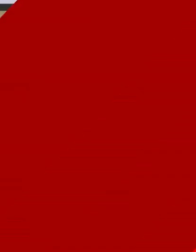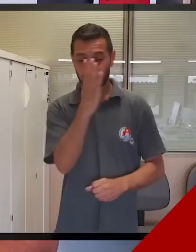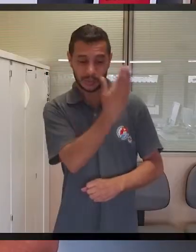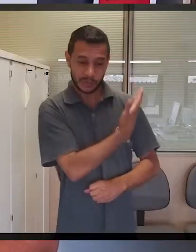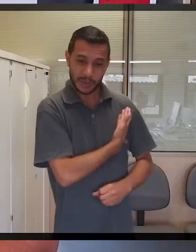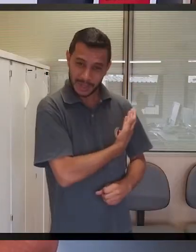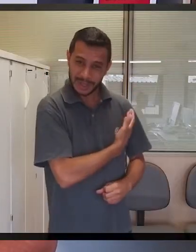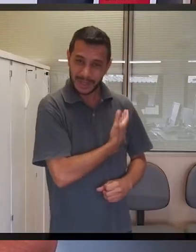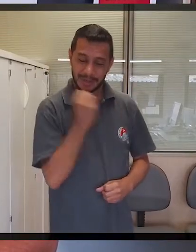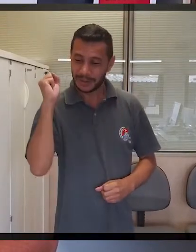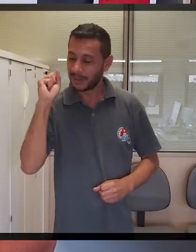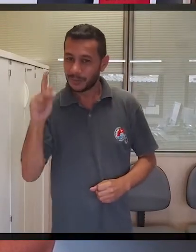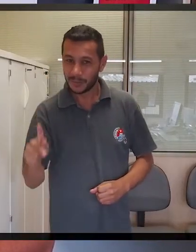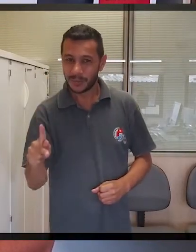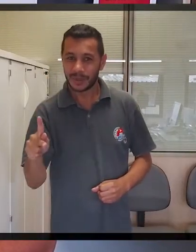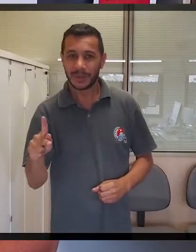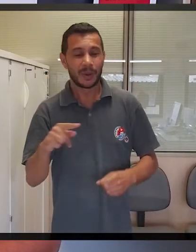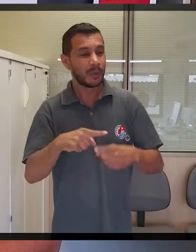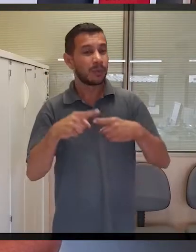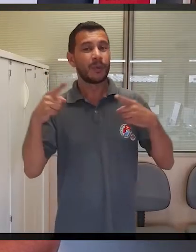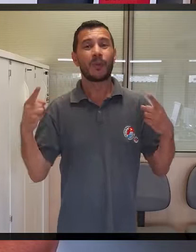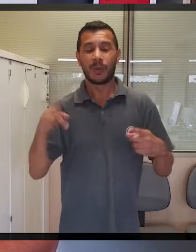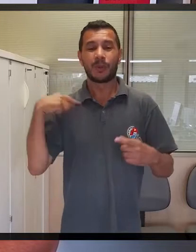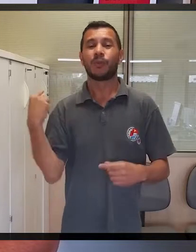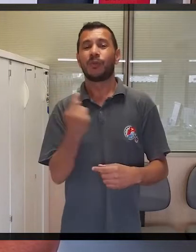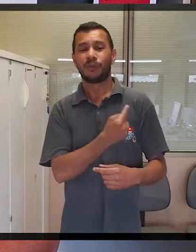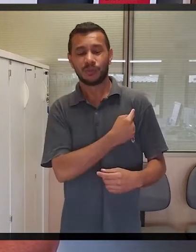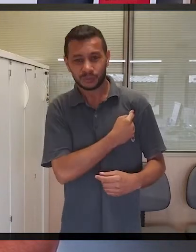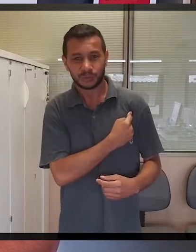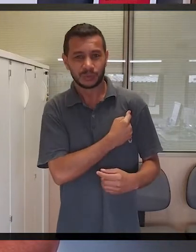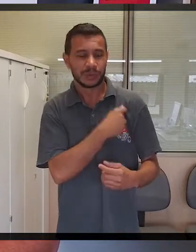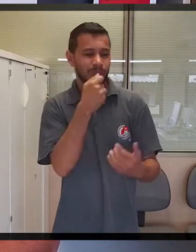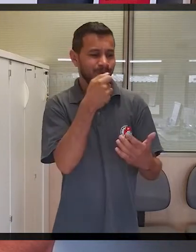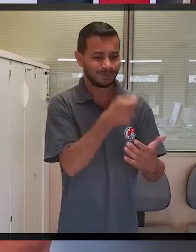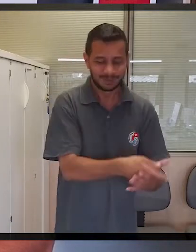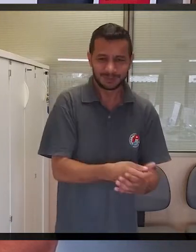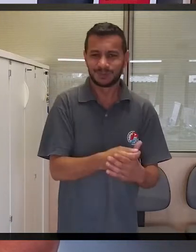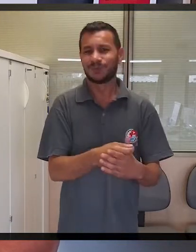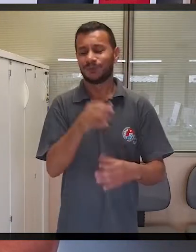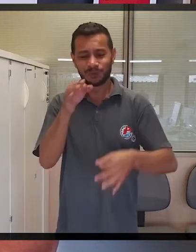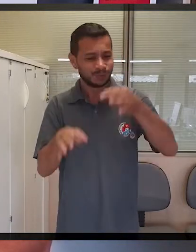Companheiros aposentados, mais uma vez foram prejudicados pelo STF,